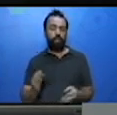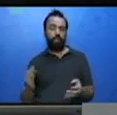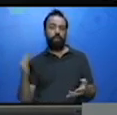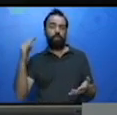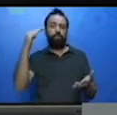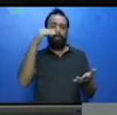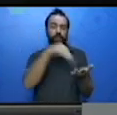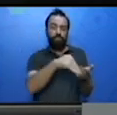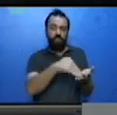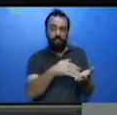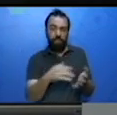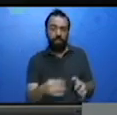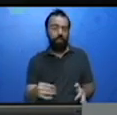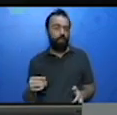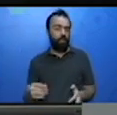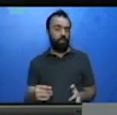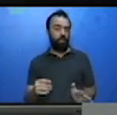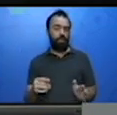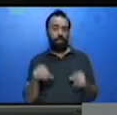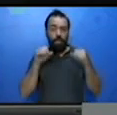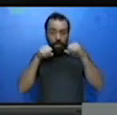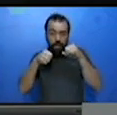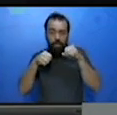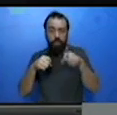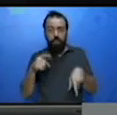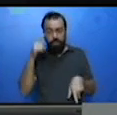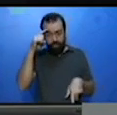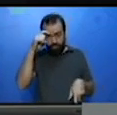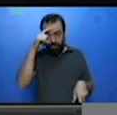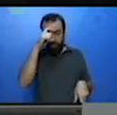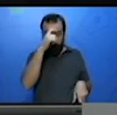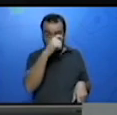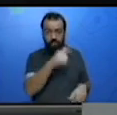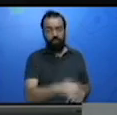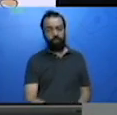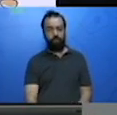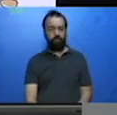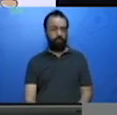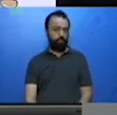como já disponibilizamos aqui. Certo?